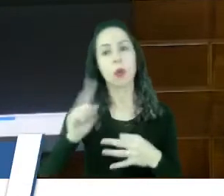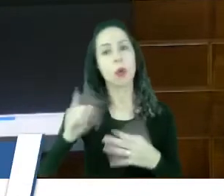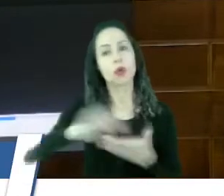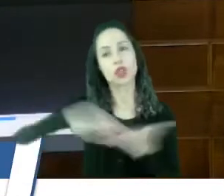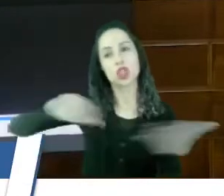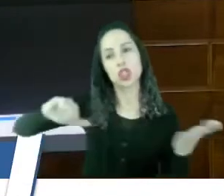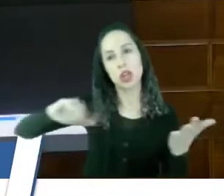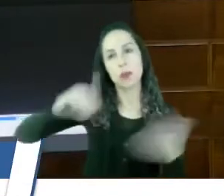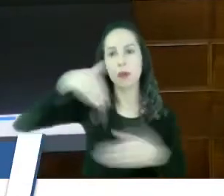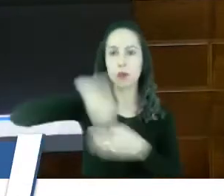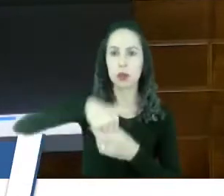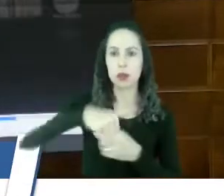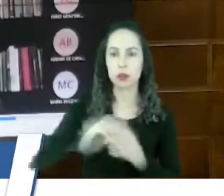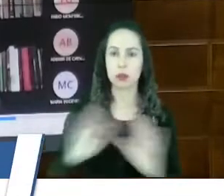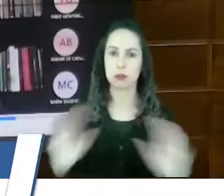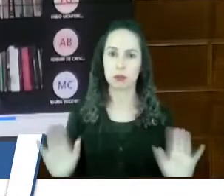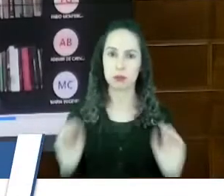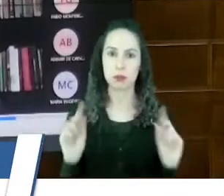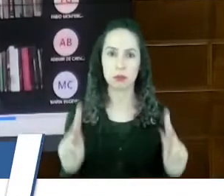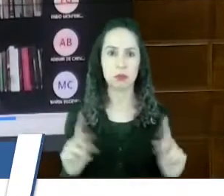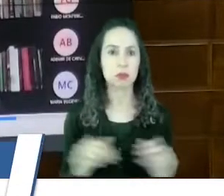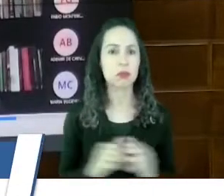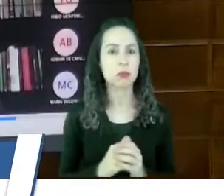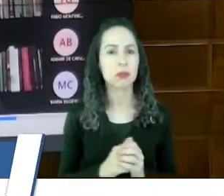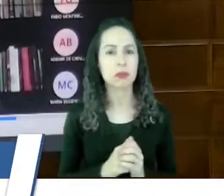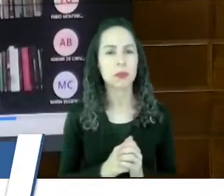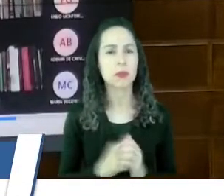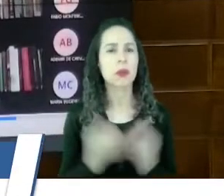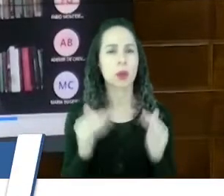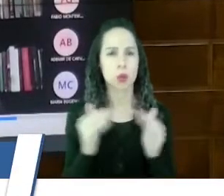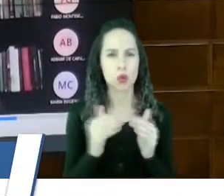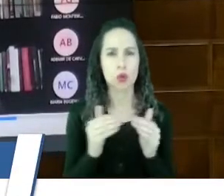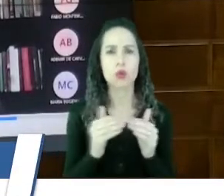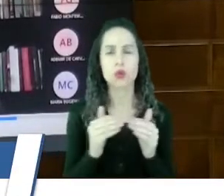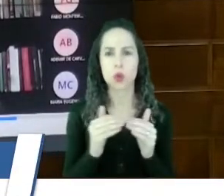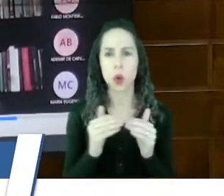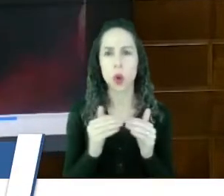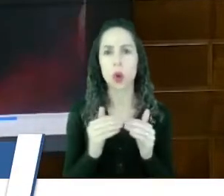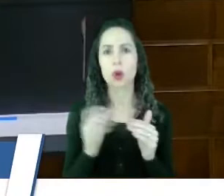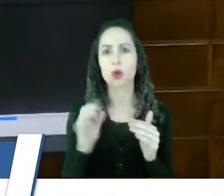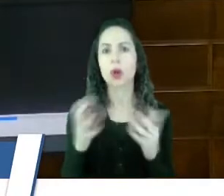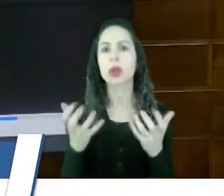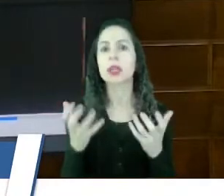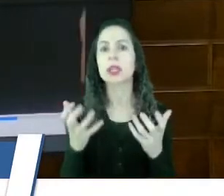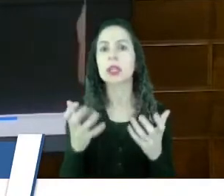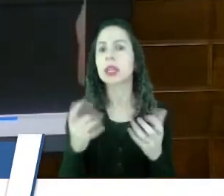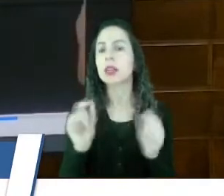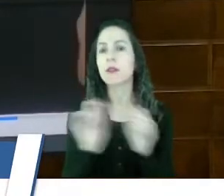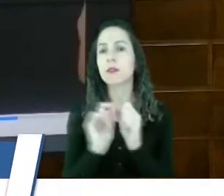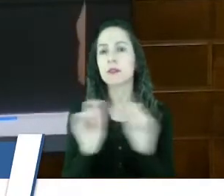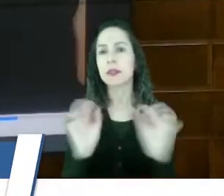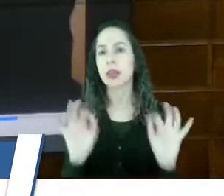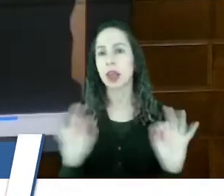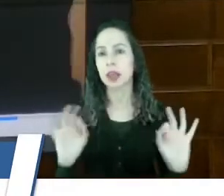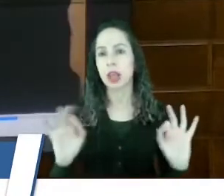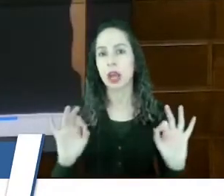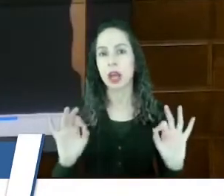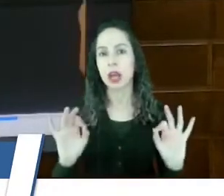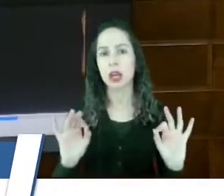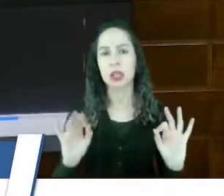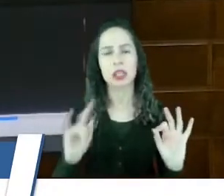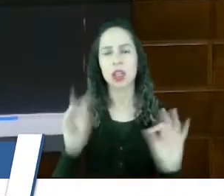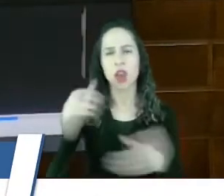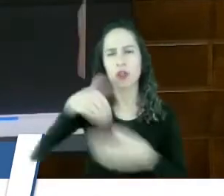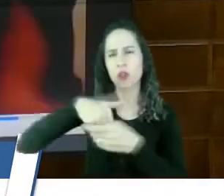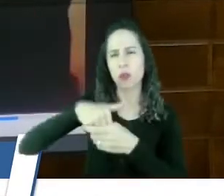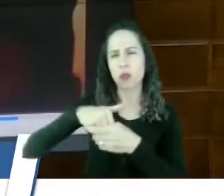votação. Concordo, presidente. A pena, gostaria que não fosse feita, então, nenhuma... Sim, não vamos votar. terá